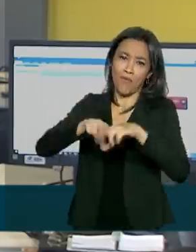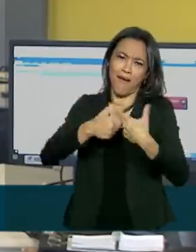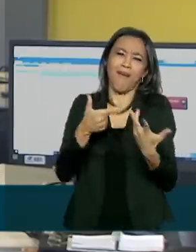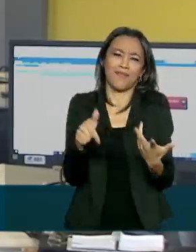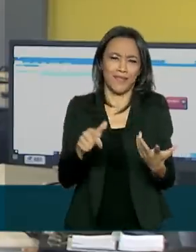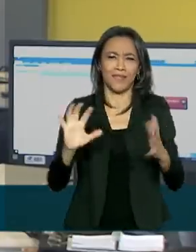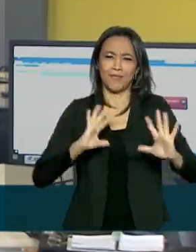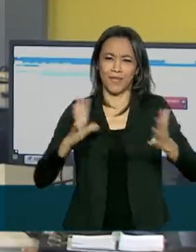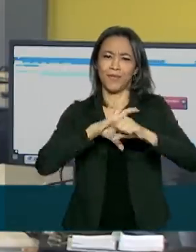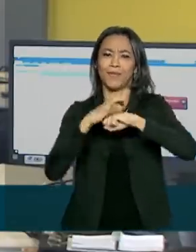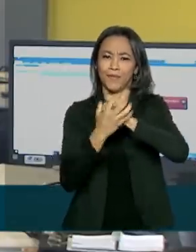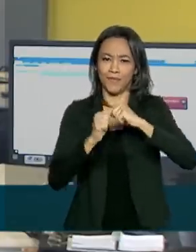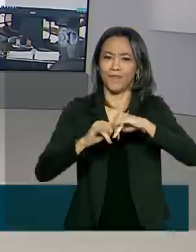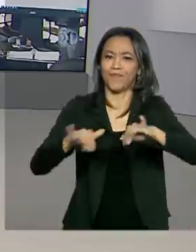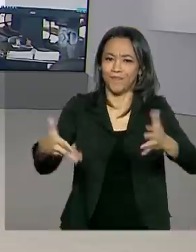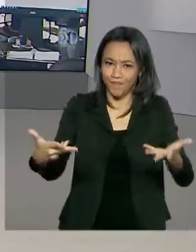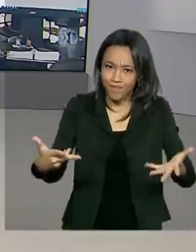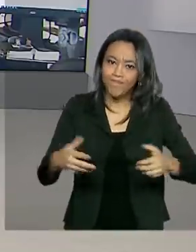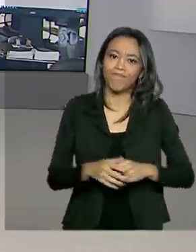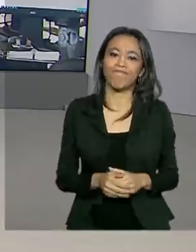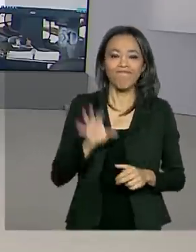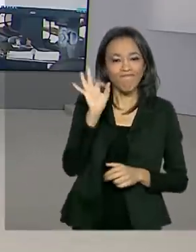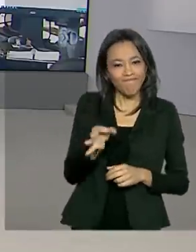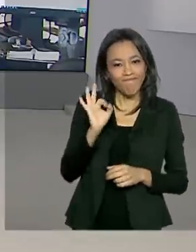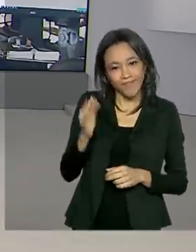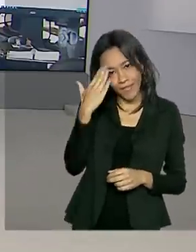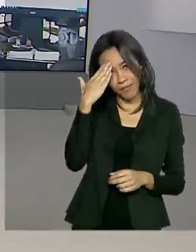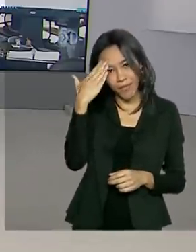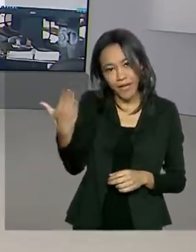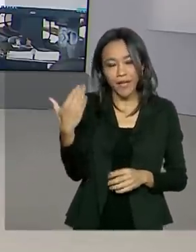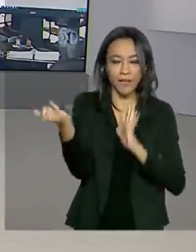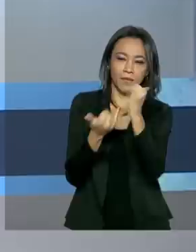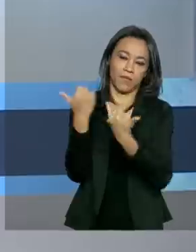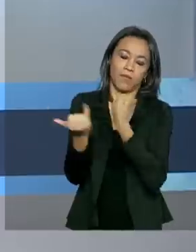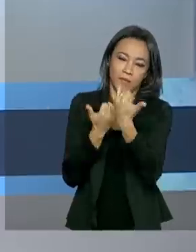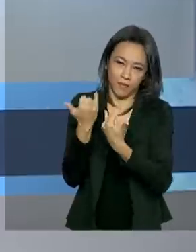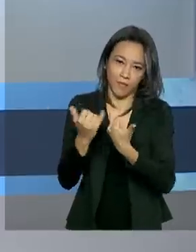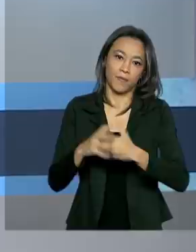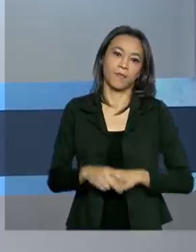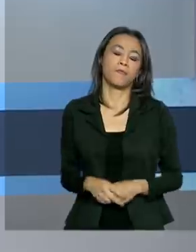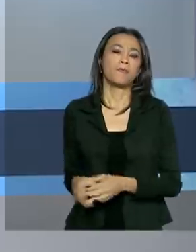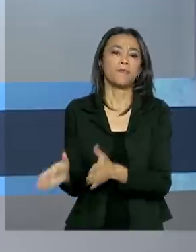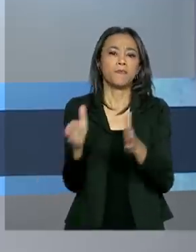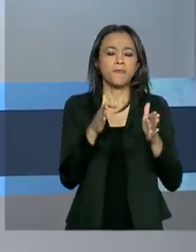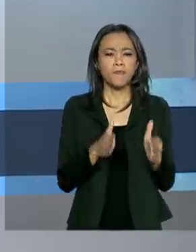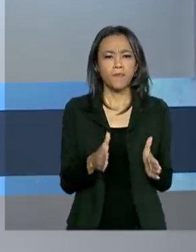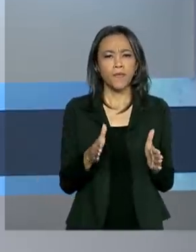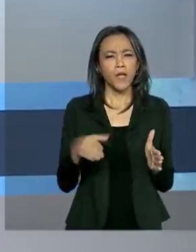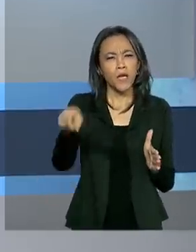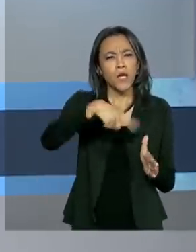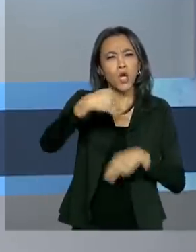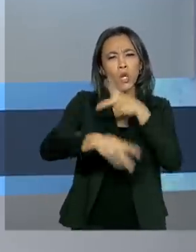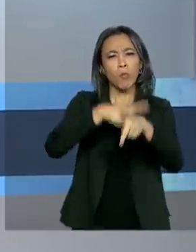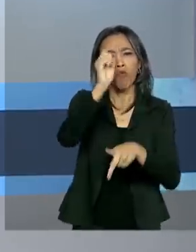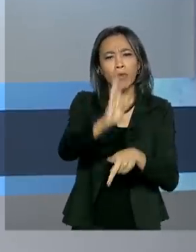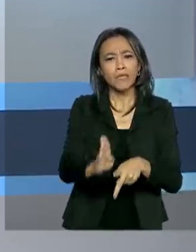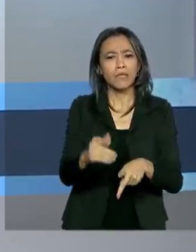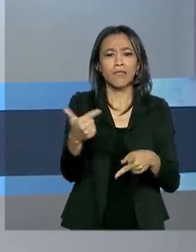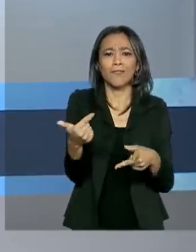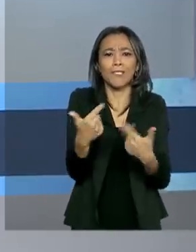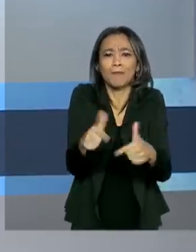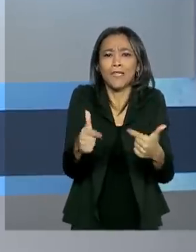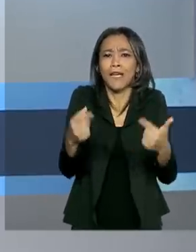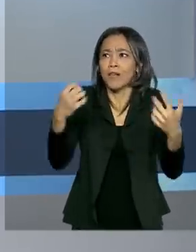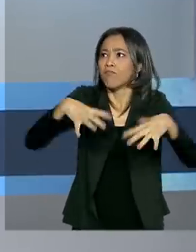causa da Covid-19. Renata. Tá certo, Maurício. Muito obrigada pelas suas informações. E para que os brasileiros não fiquem sem